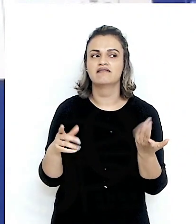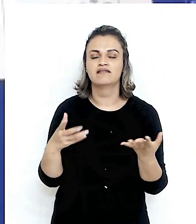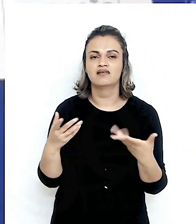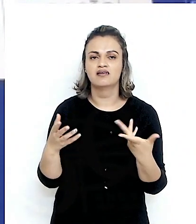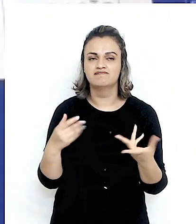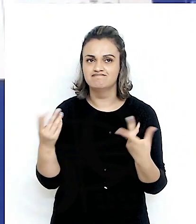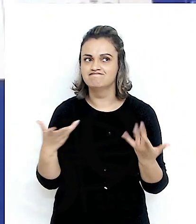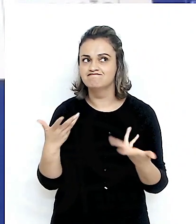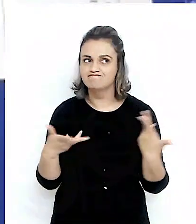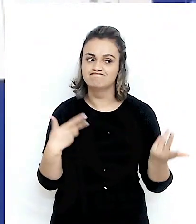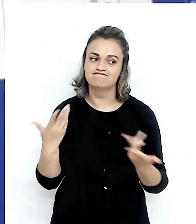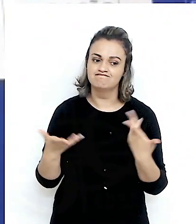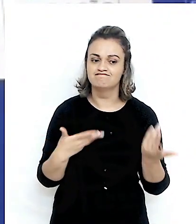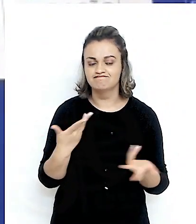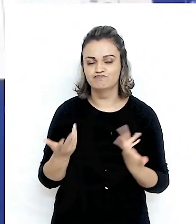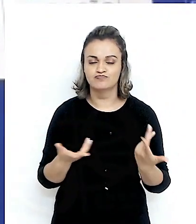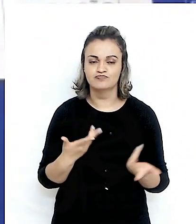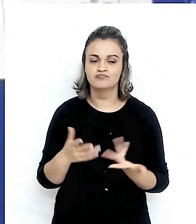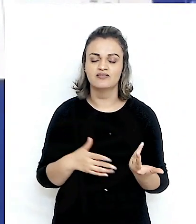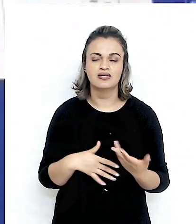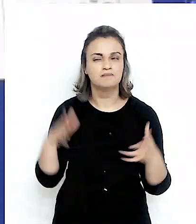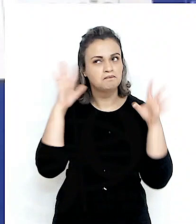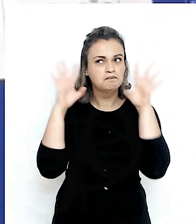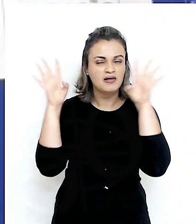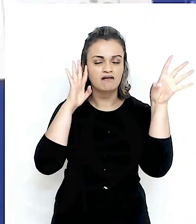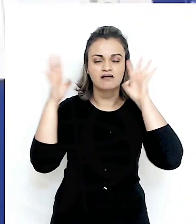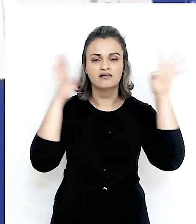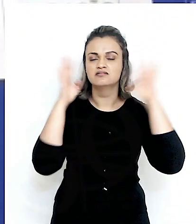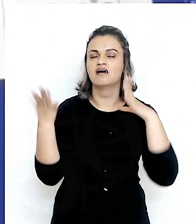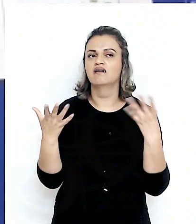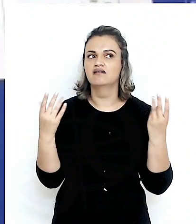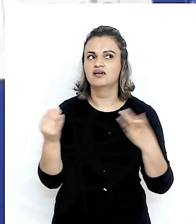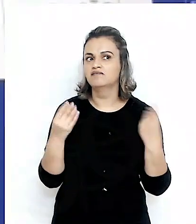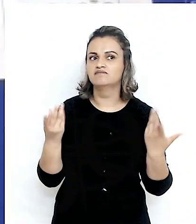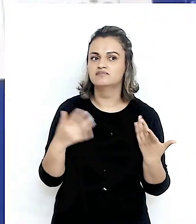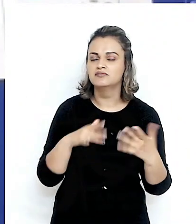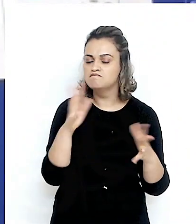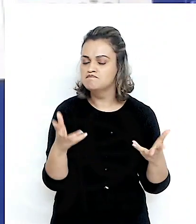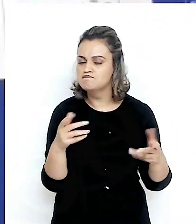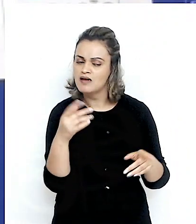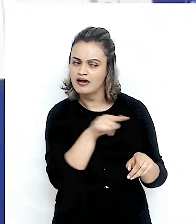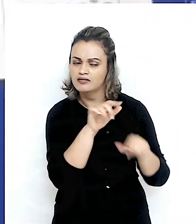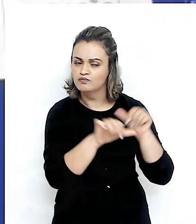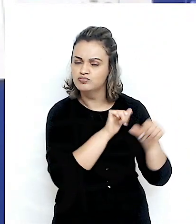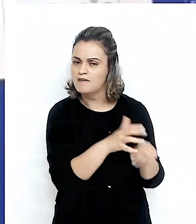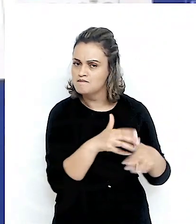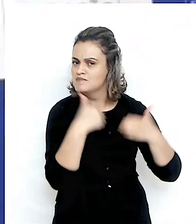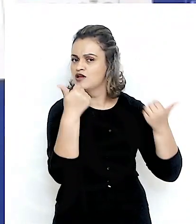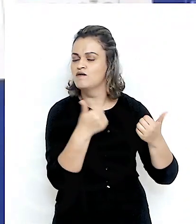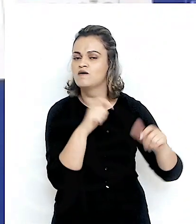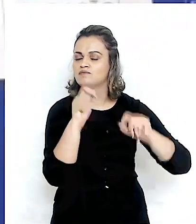assim, um pouco, né, uma reflexão do que pode ser aprimorado, como que a gente pode